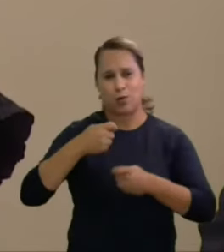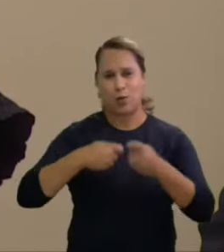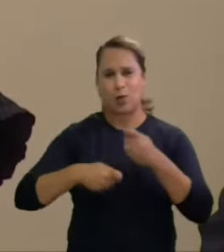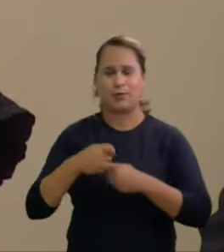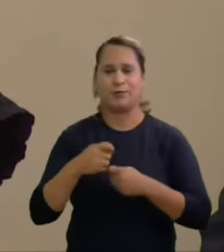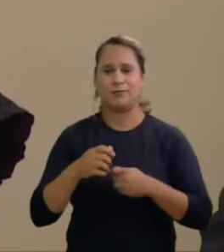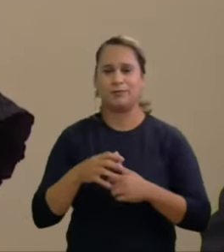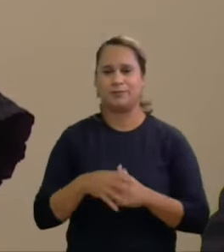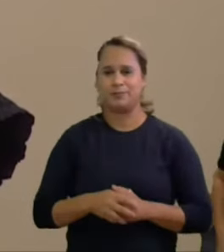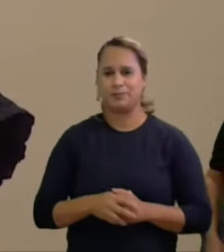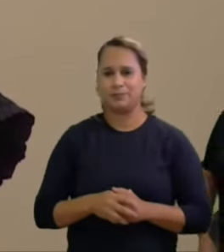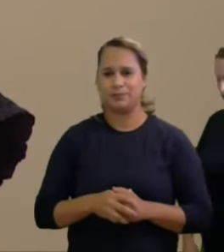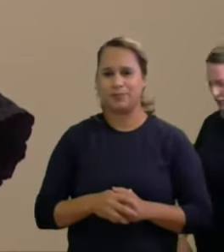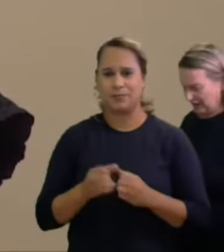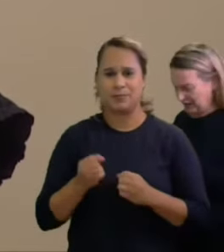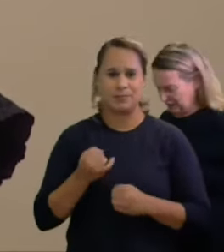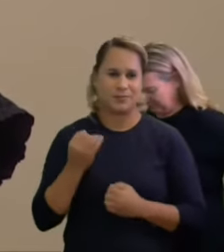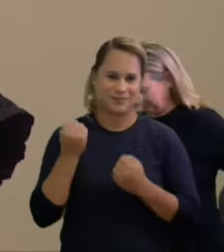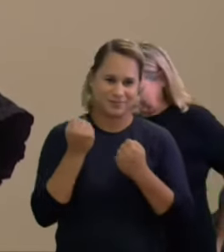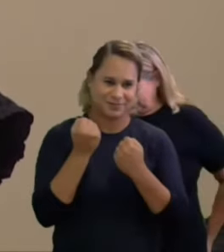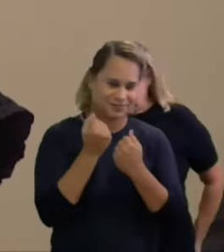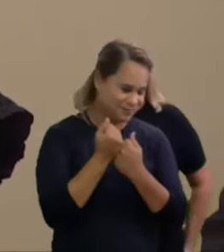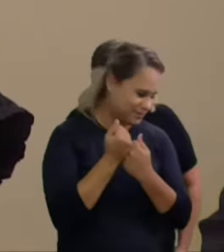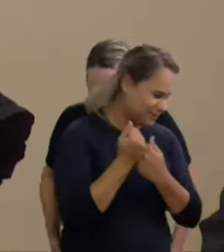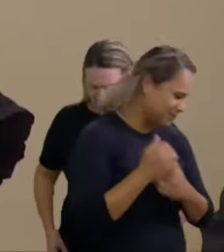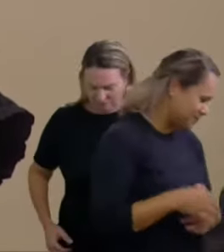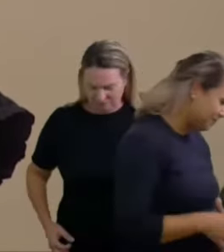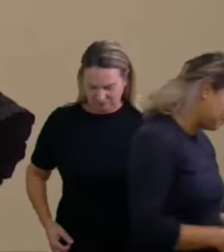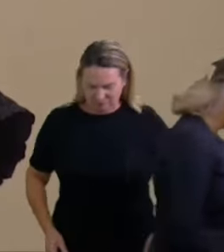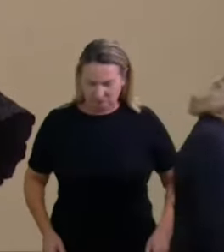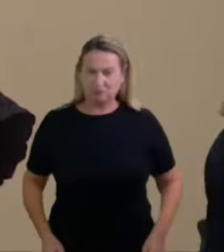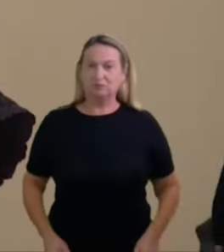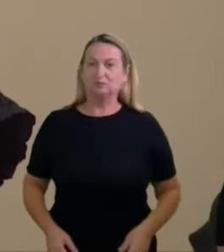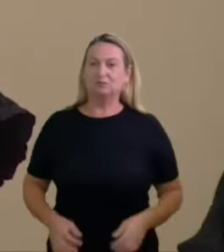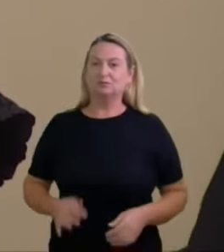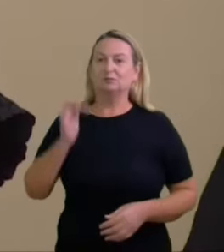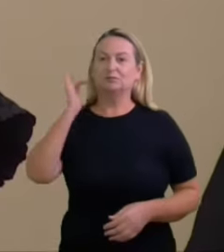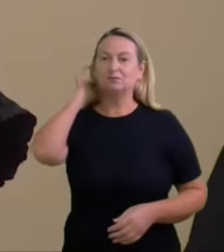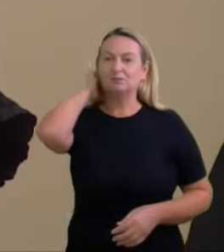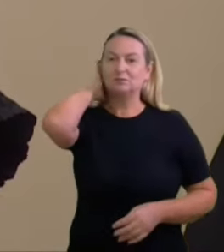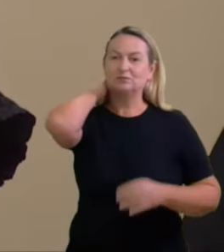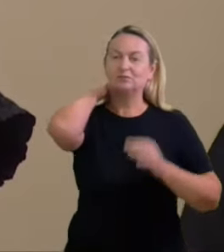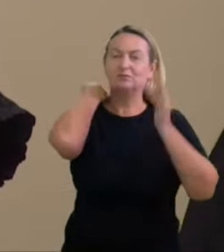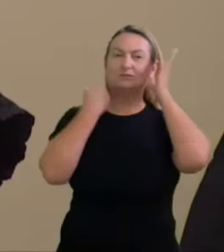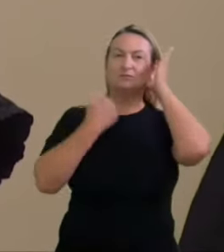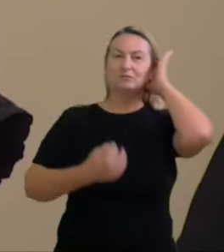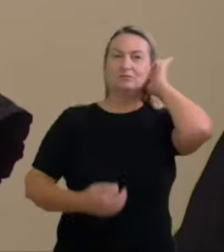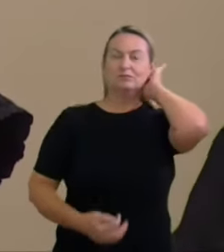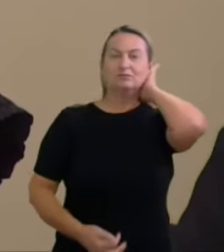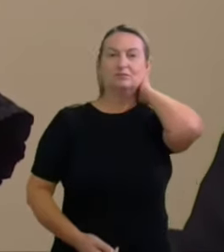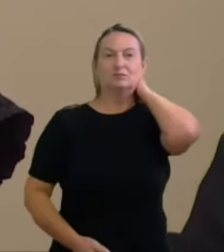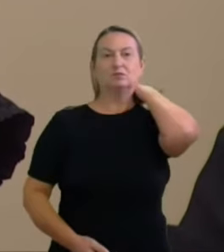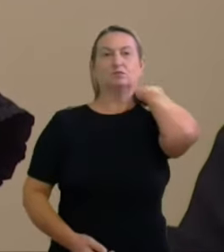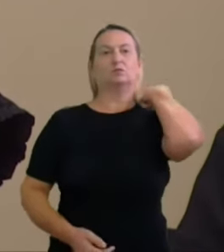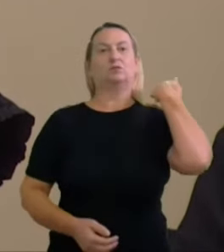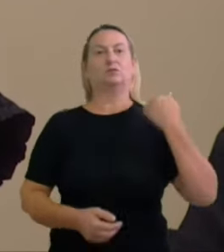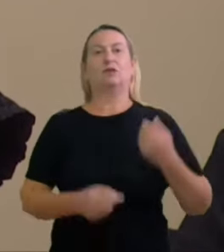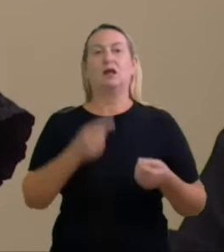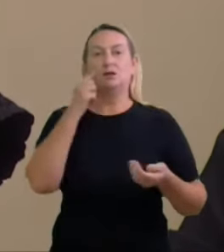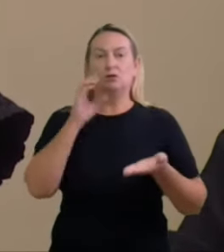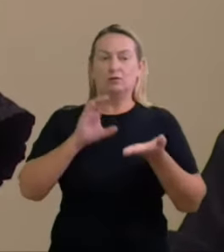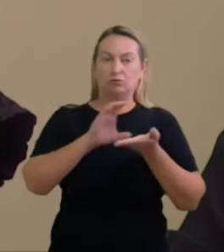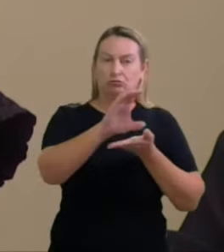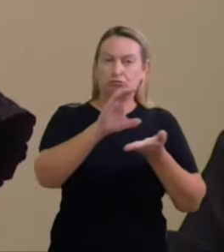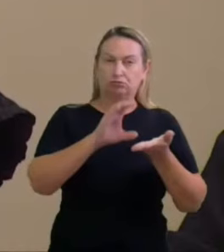e quantias despendidas na pré-campanha será possível averiguar a incidência ou não dos ilícitos eleitorais